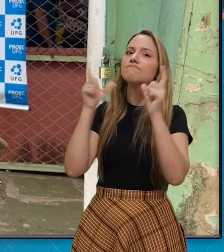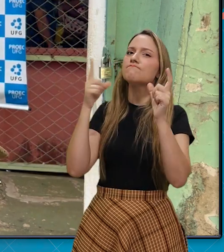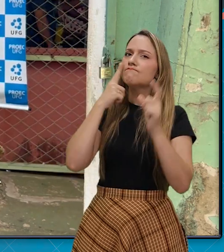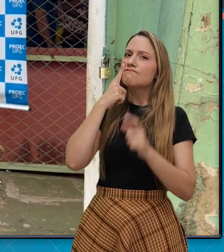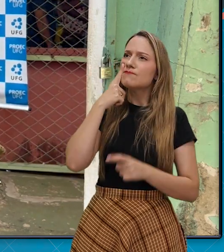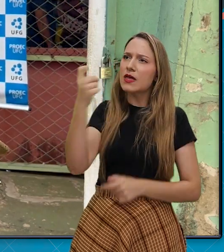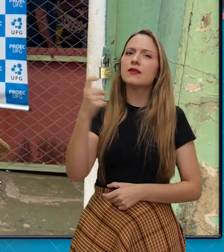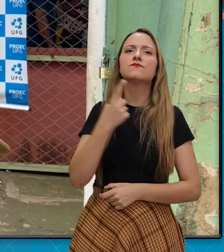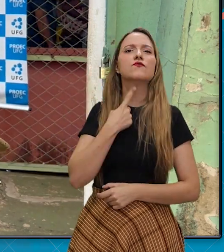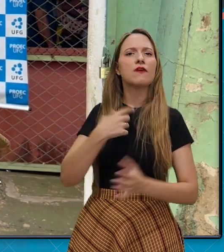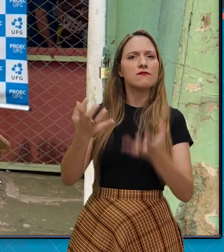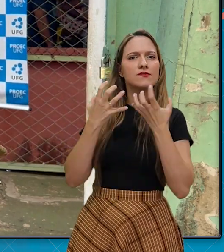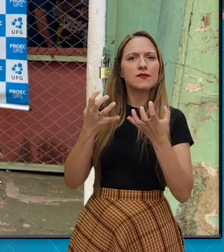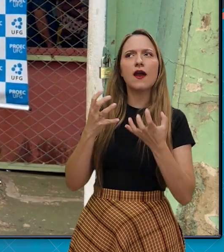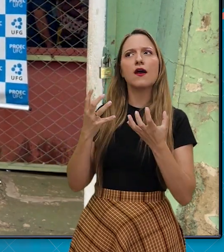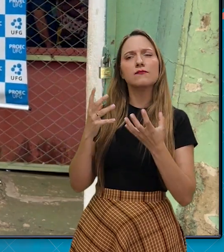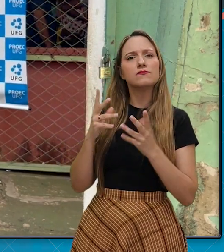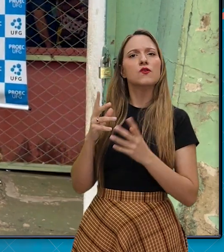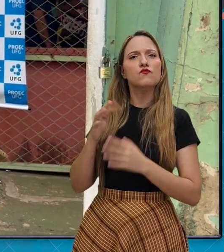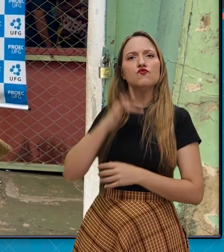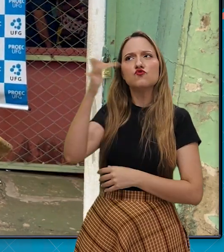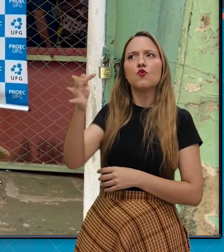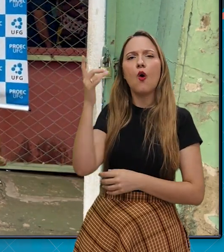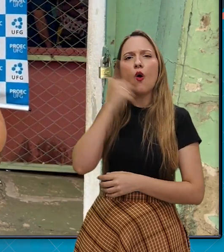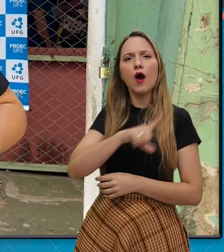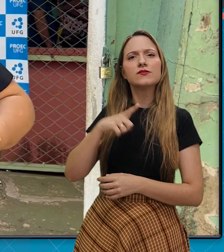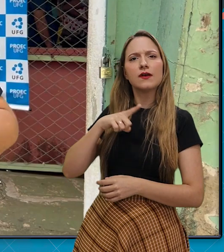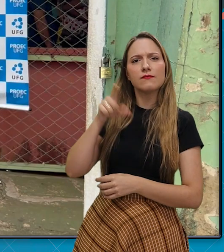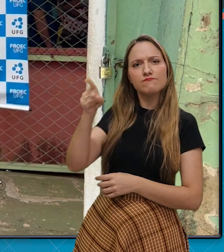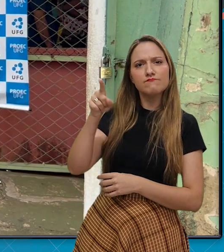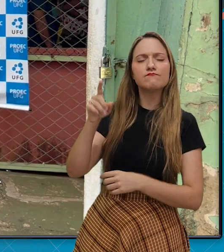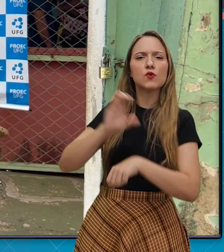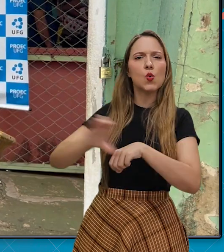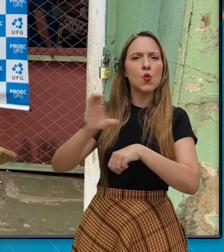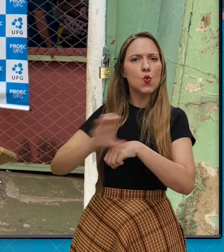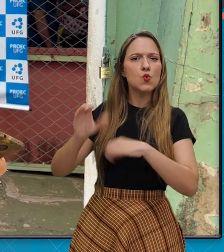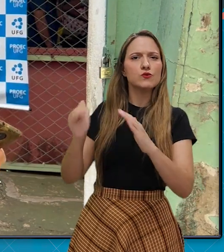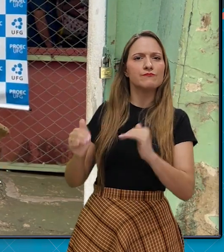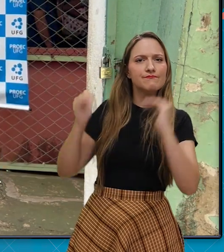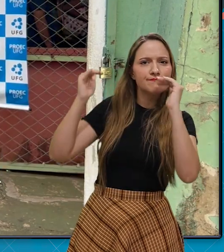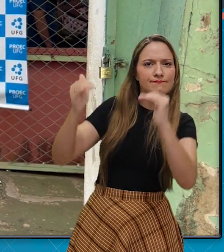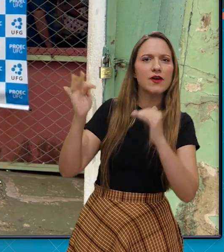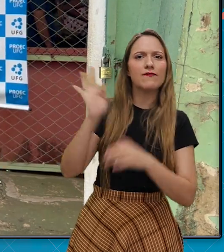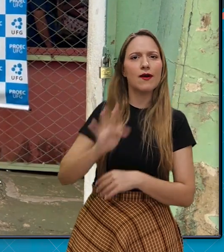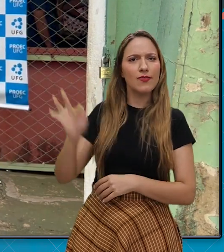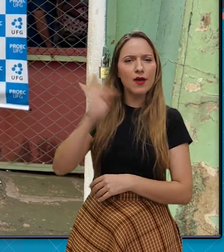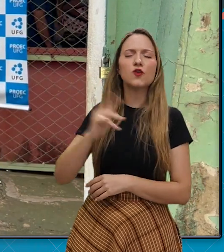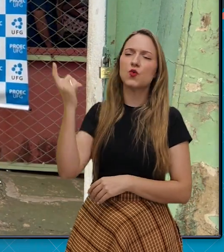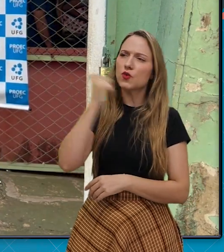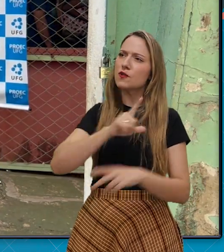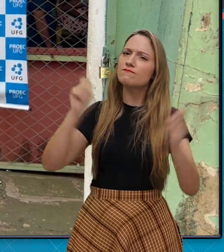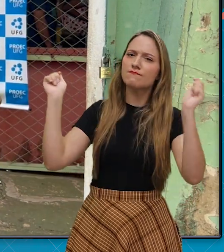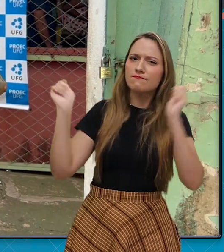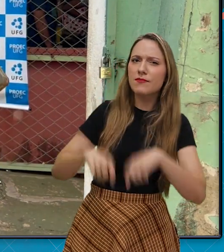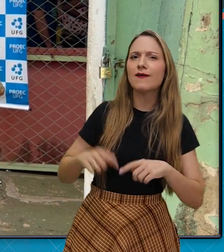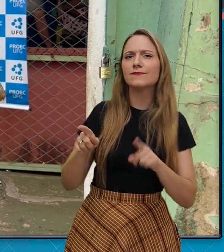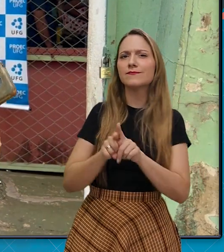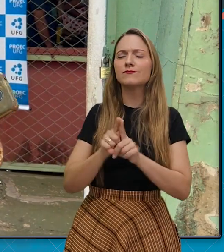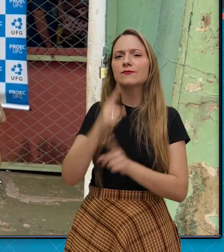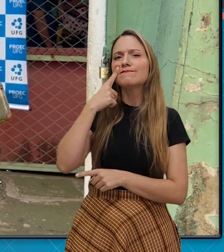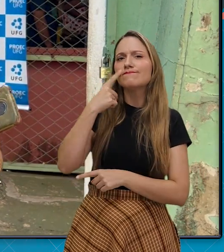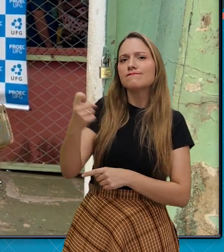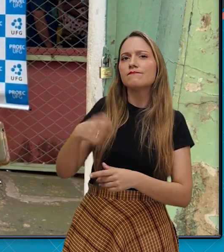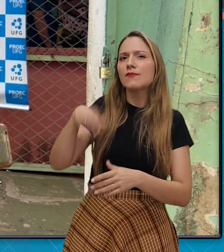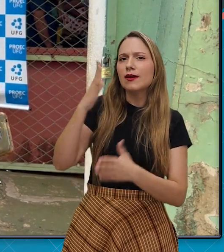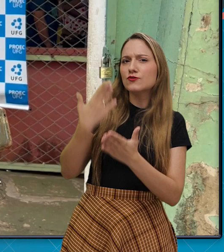possam ver que eles também são capazes de chegar lá, de fazer um curso superior, de ter mais